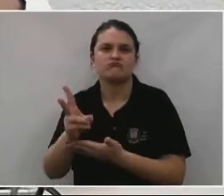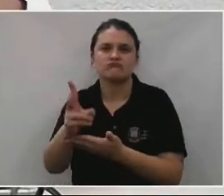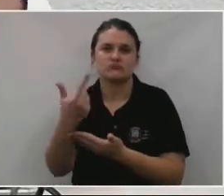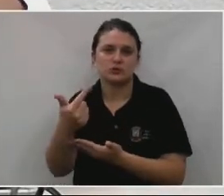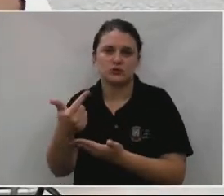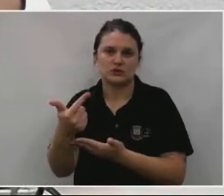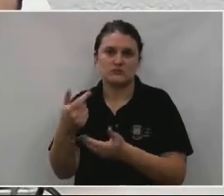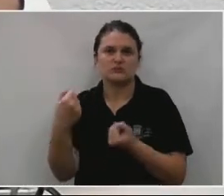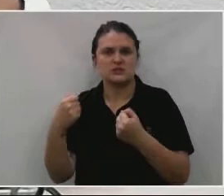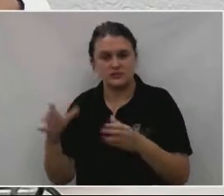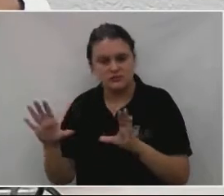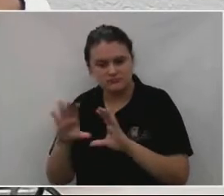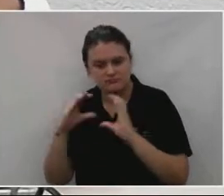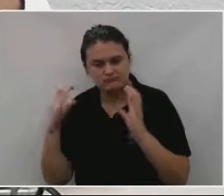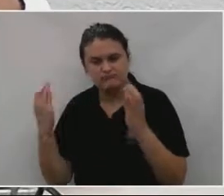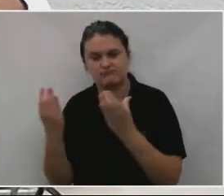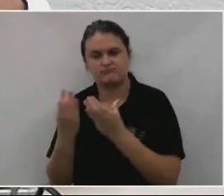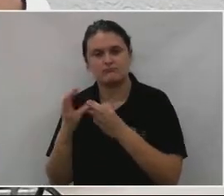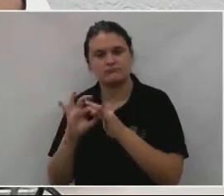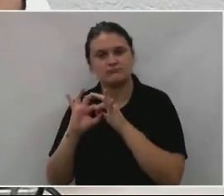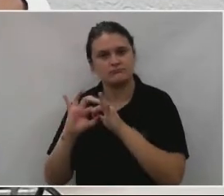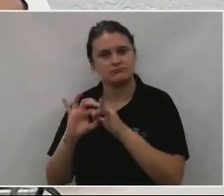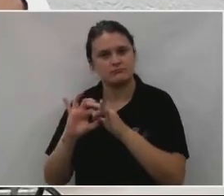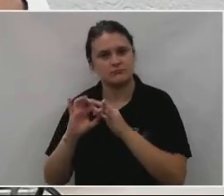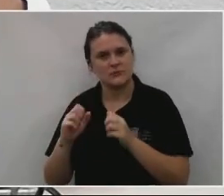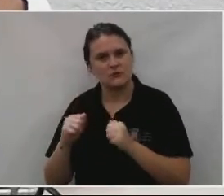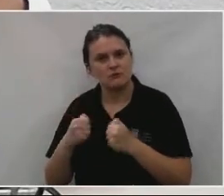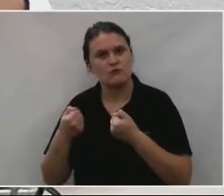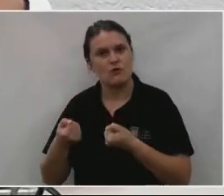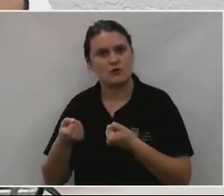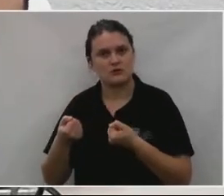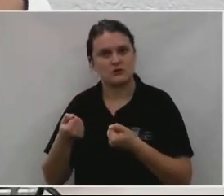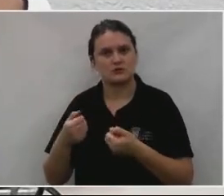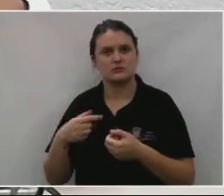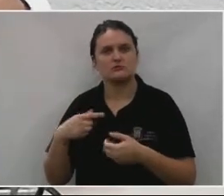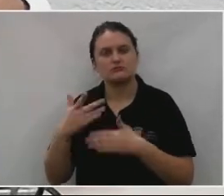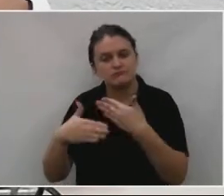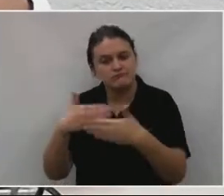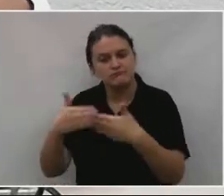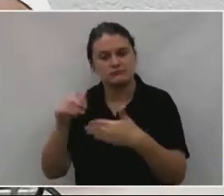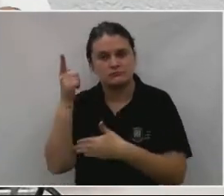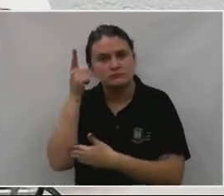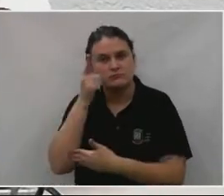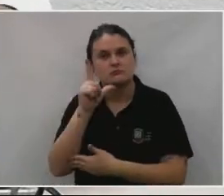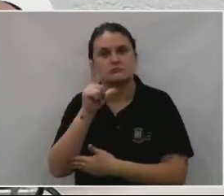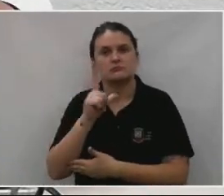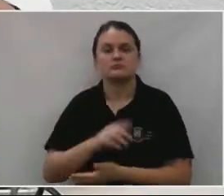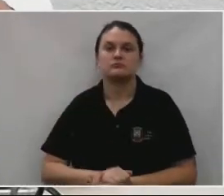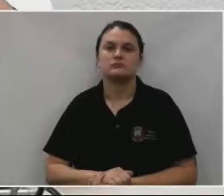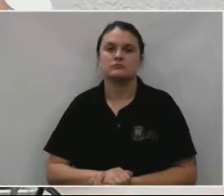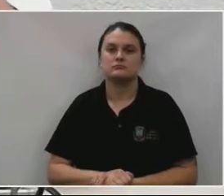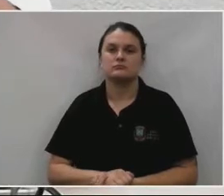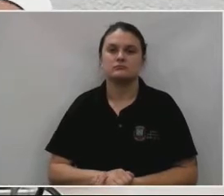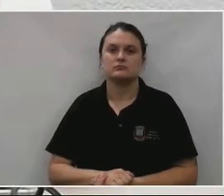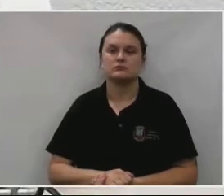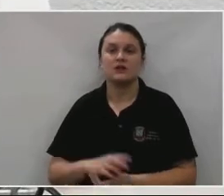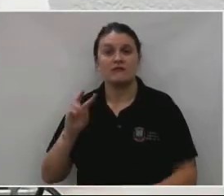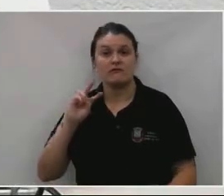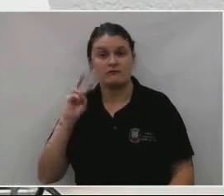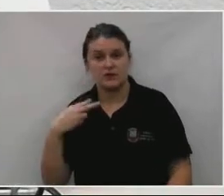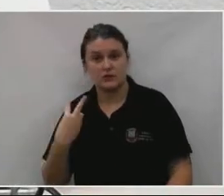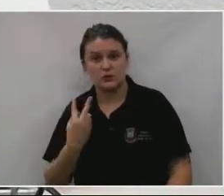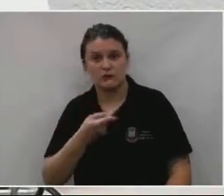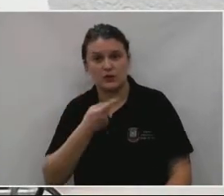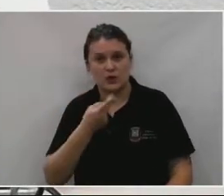você tem que ter uma comunidade realmente unida e forte. Aí as coisas caminham. O vereador falou